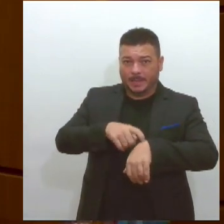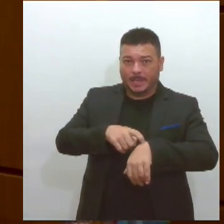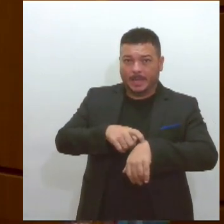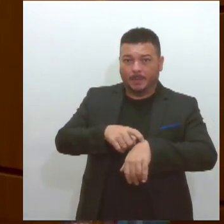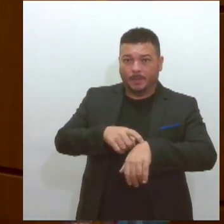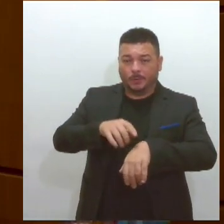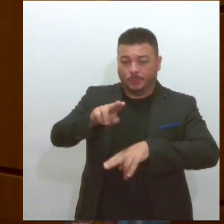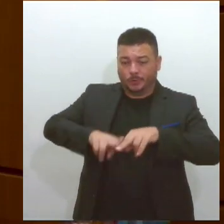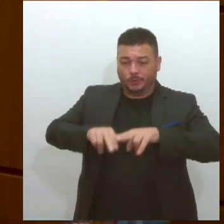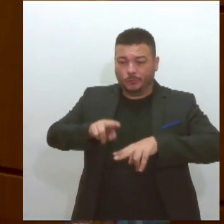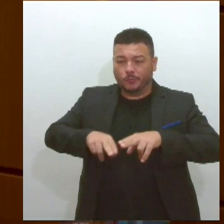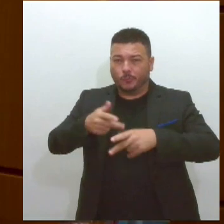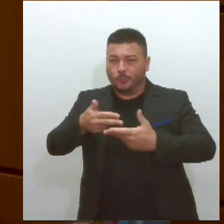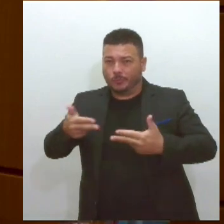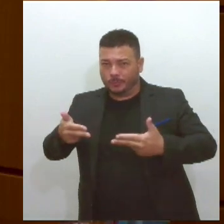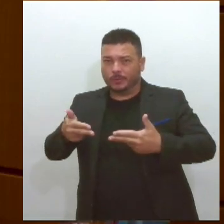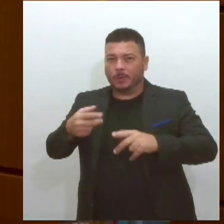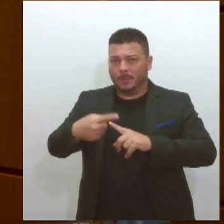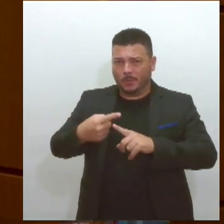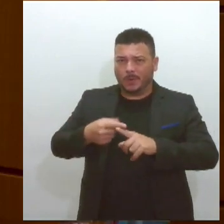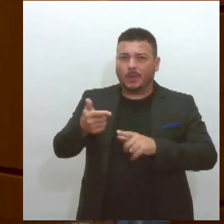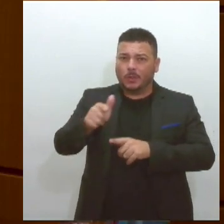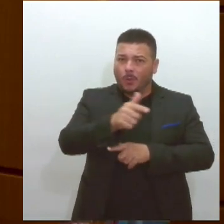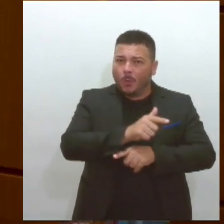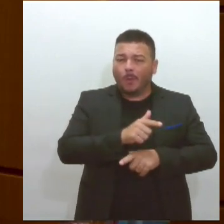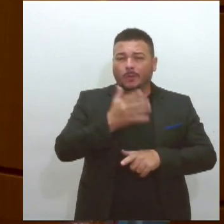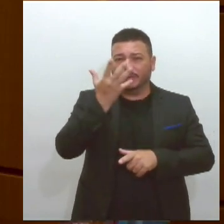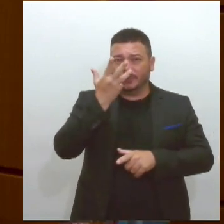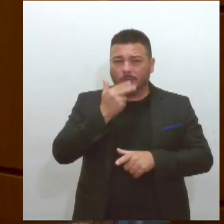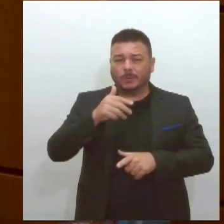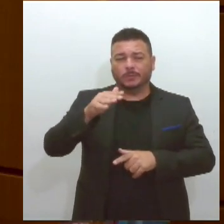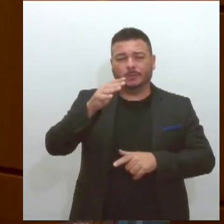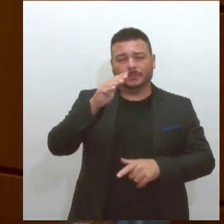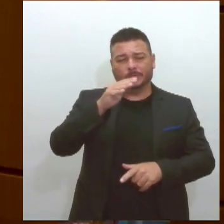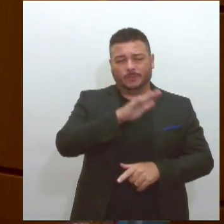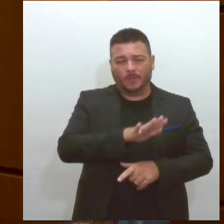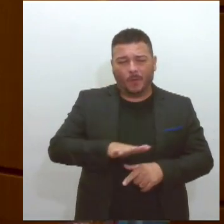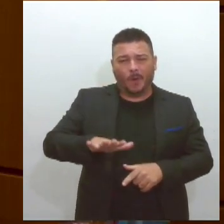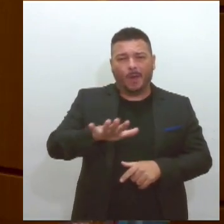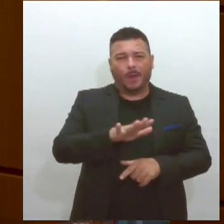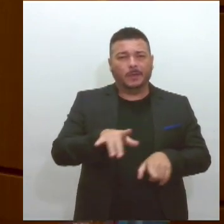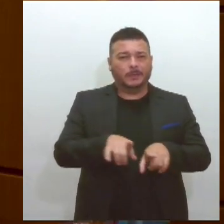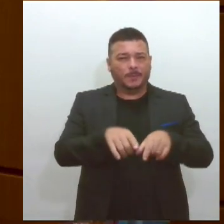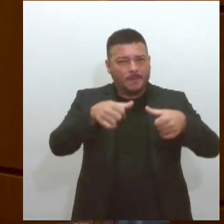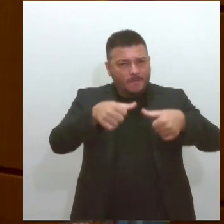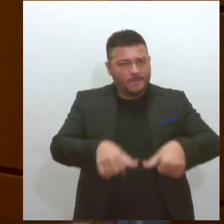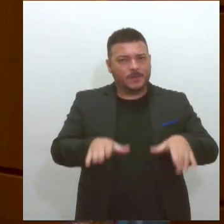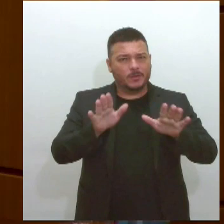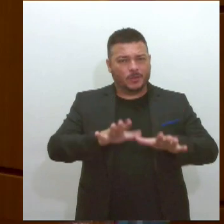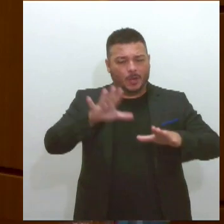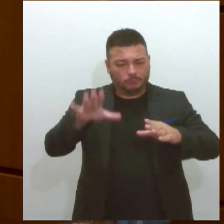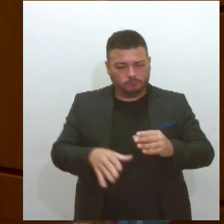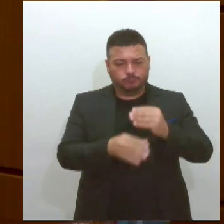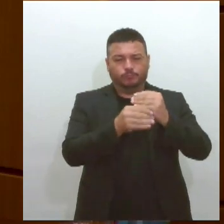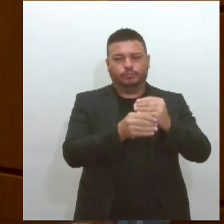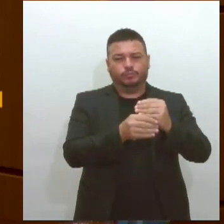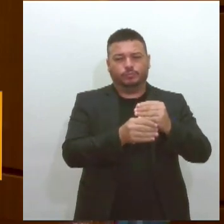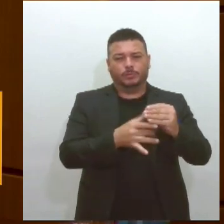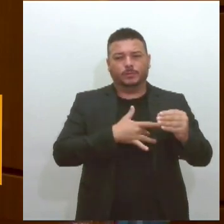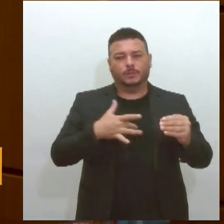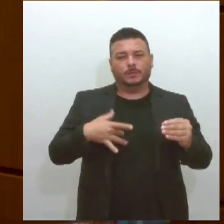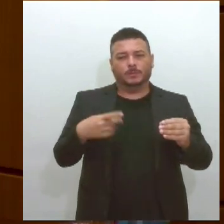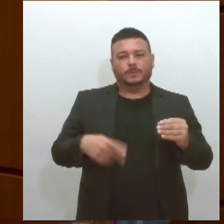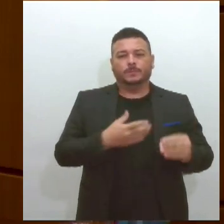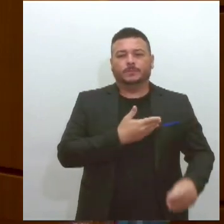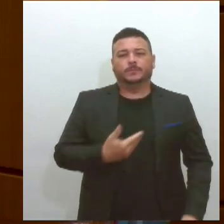tem muitos poucos leitos de UTI pediátrico, que esses leitos também fiquem já incorporados à saúde pública para